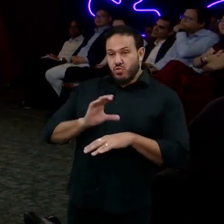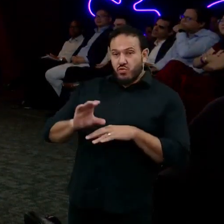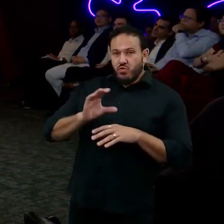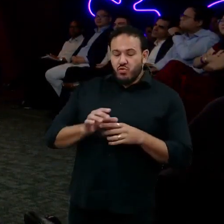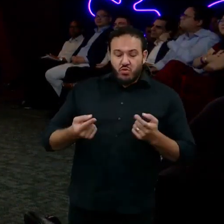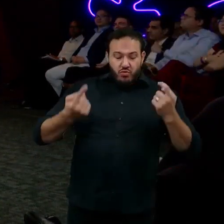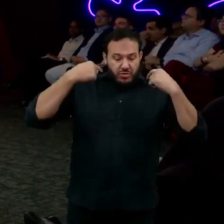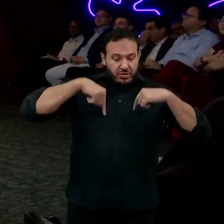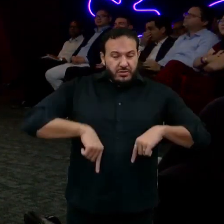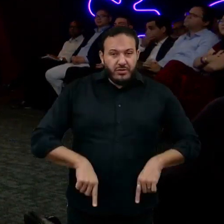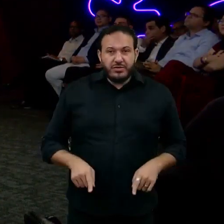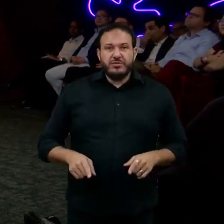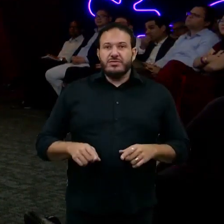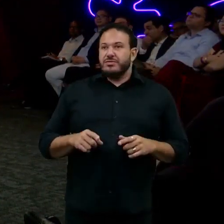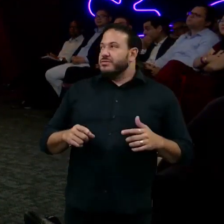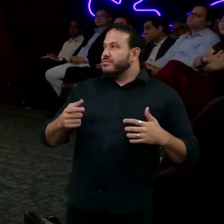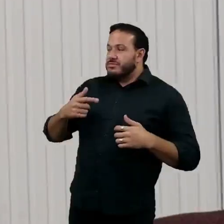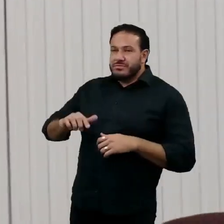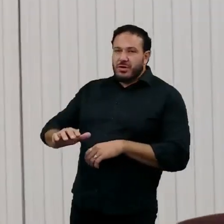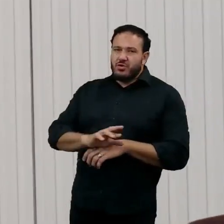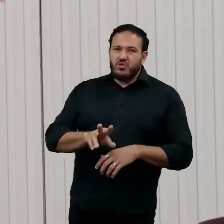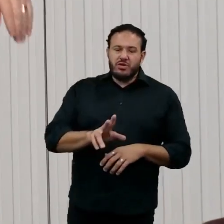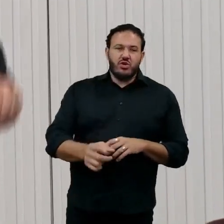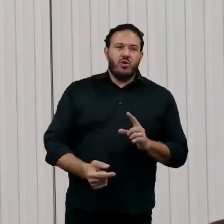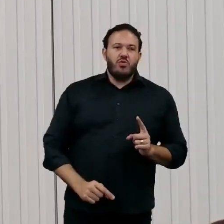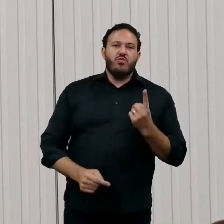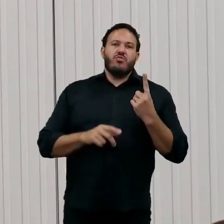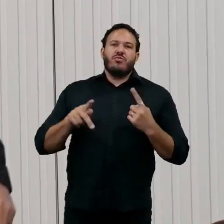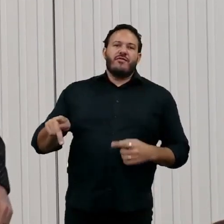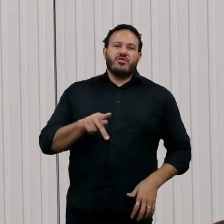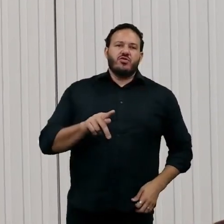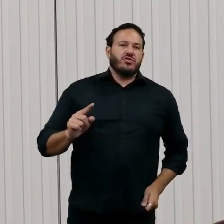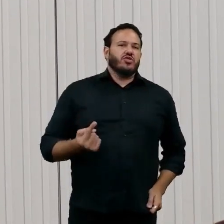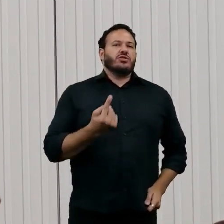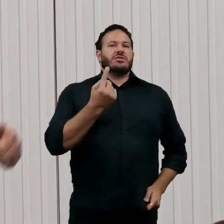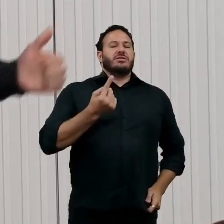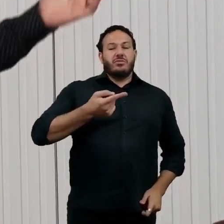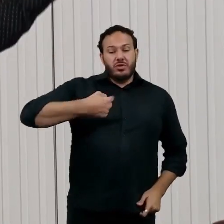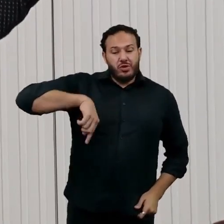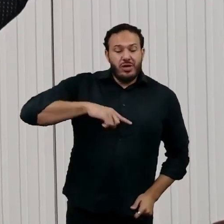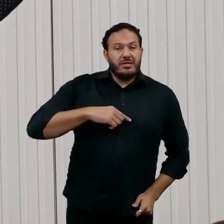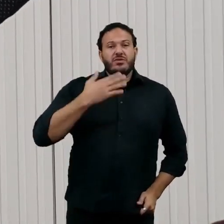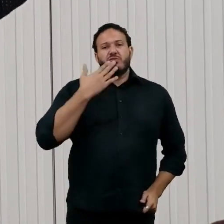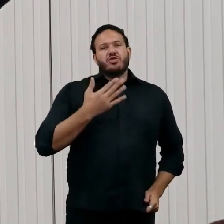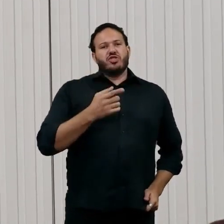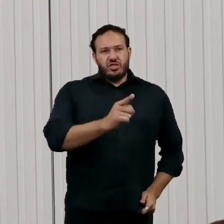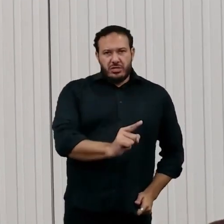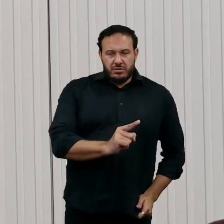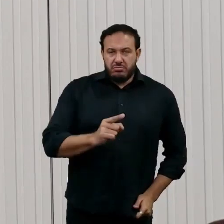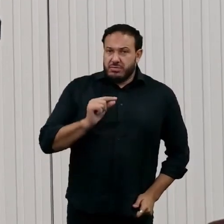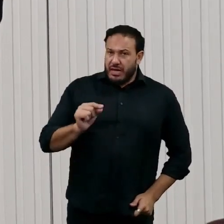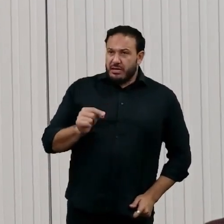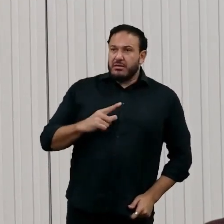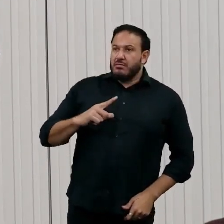e assim por diante. Não é só um professor sozinho. E é isso que nós temos pedido para eles fazerem. Está aqui os PDFs, faz aí, se vira.